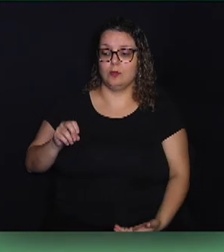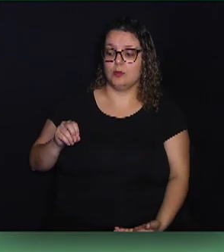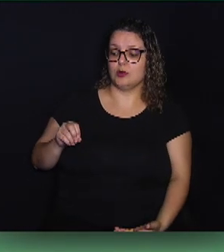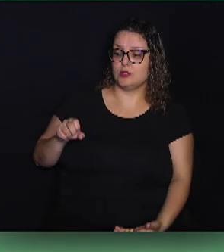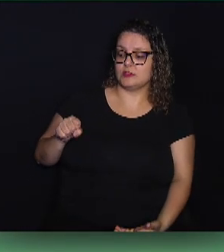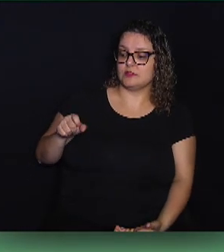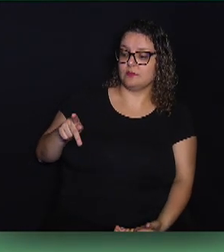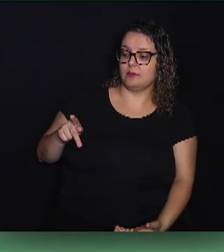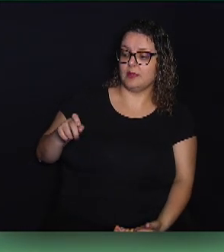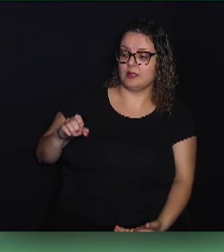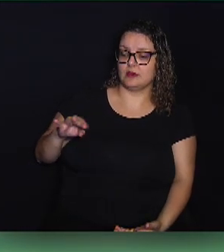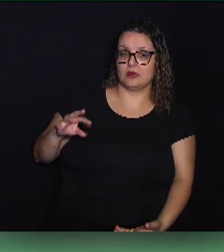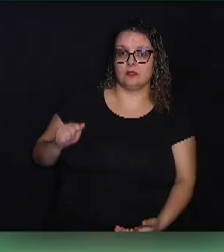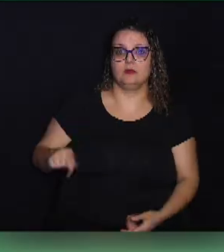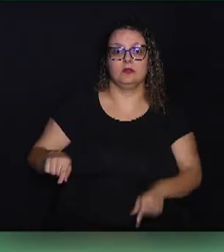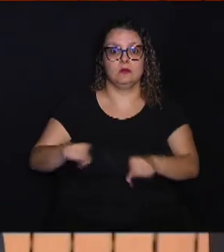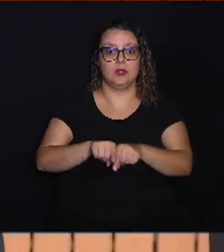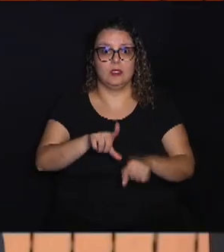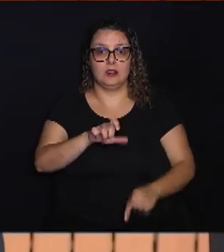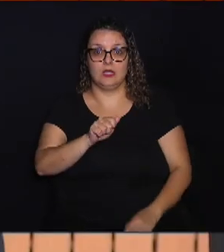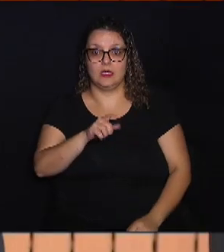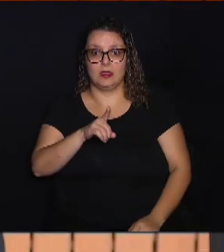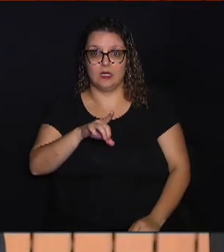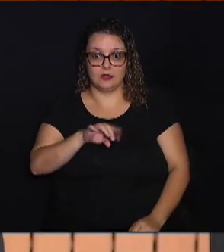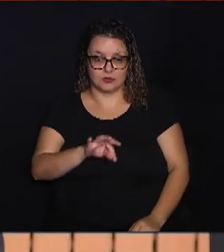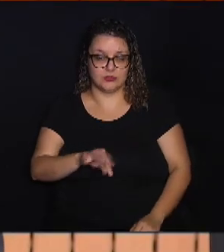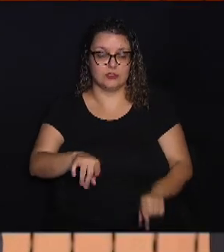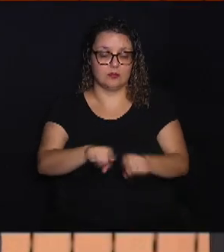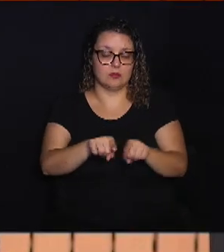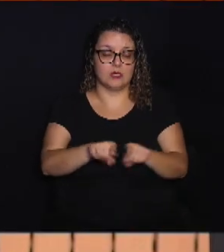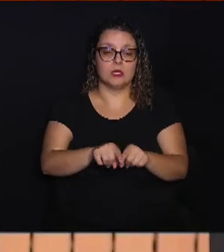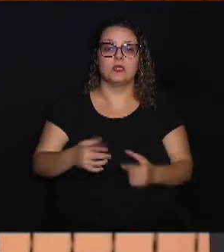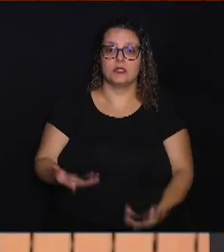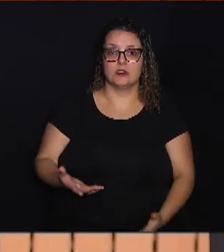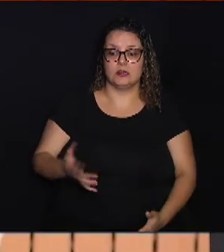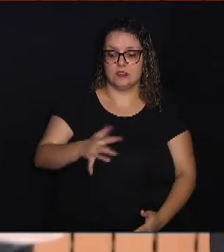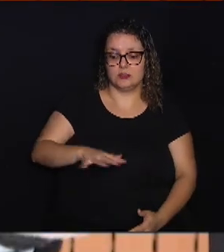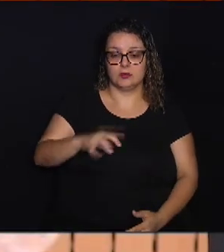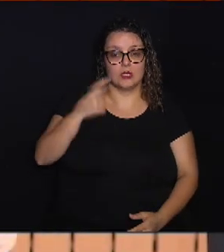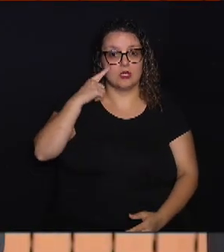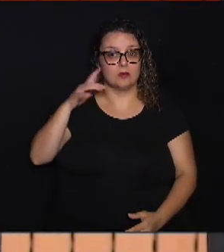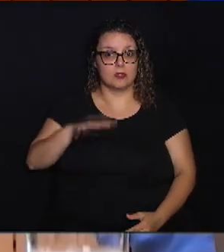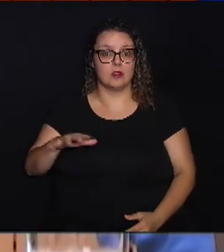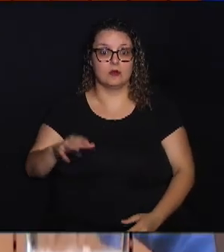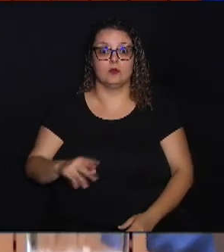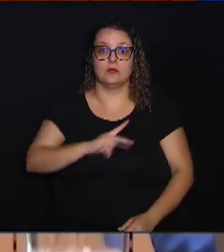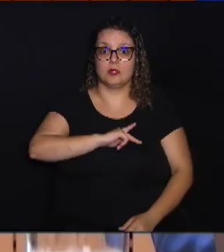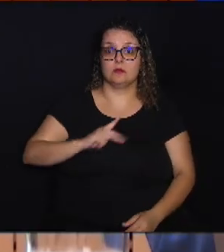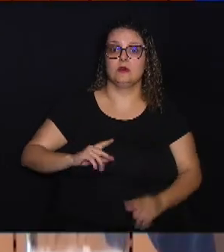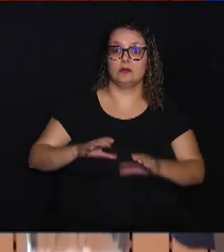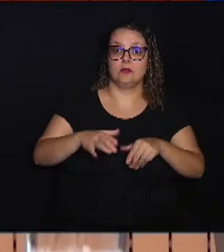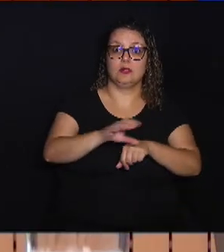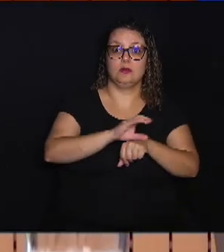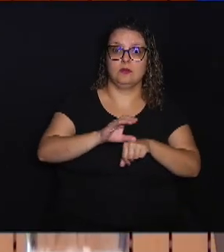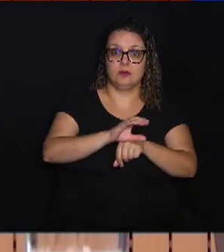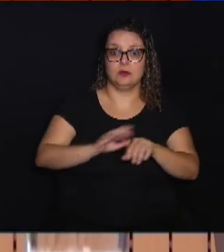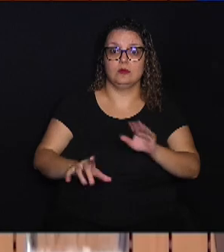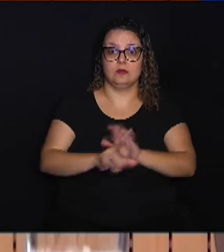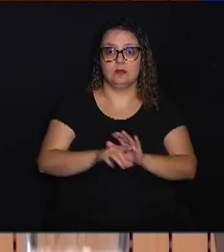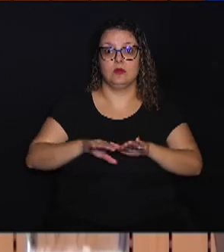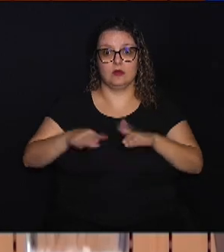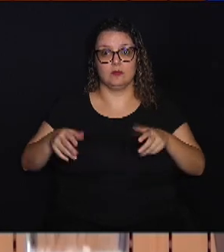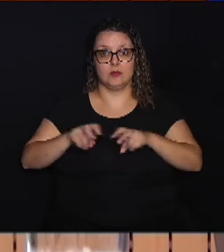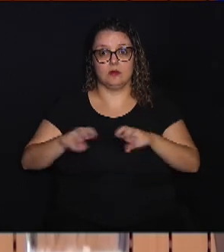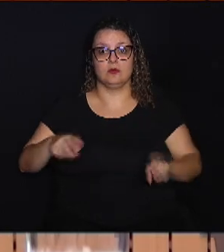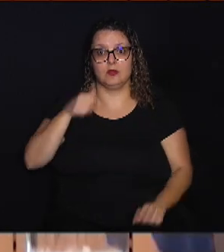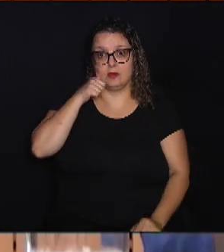os layouts das edificações previstas. Além do presidente da Comissão de Constituição e Legalidade, estiveram à mesa dos trabalhos